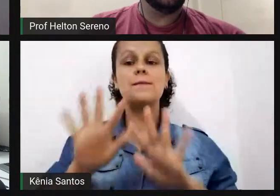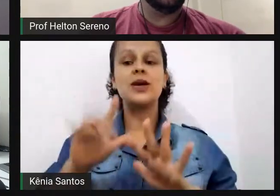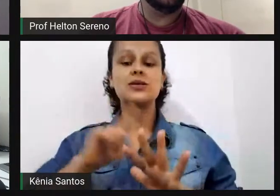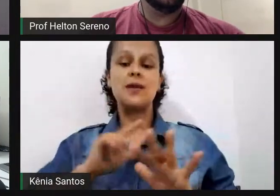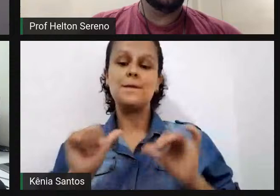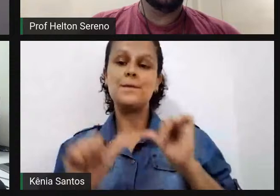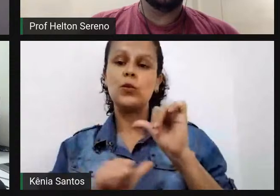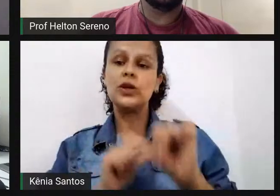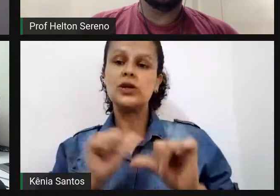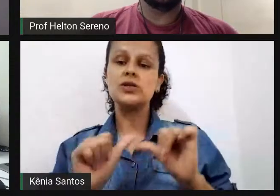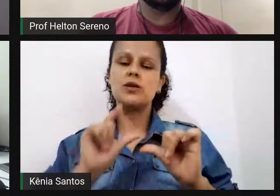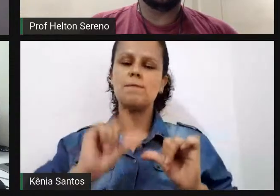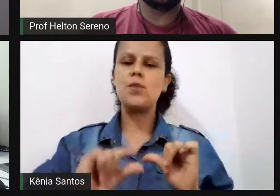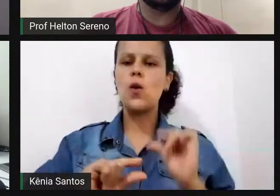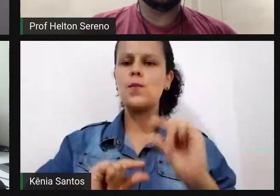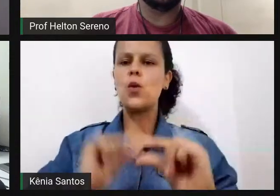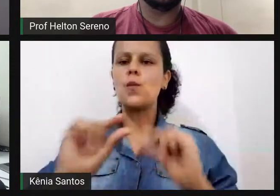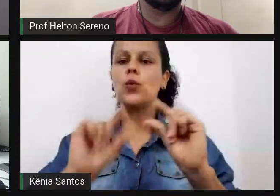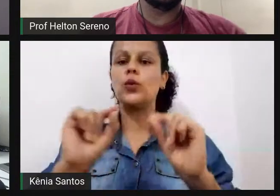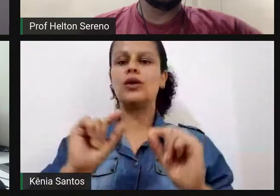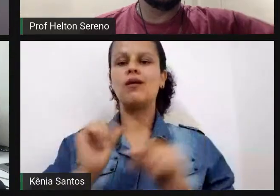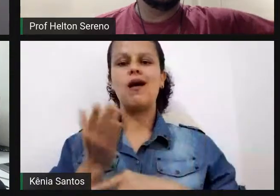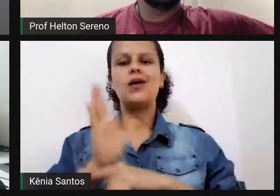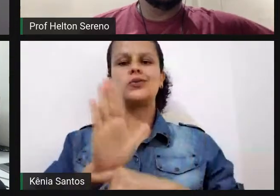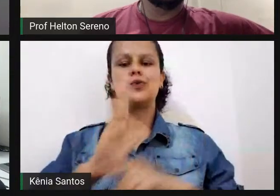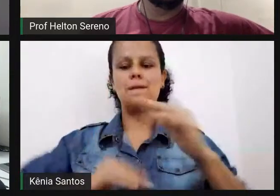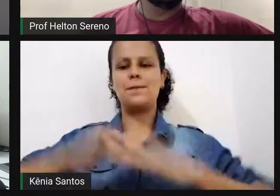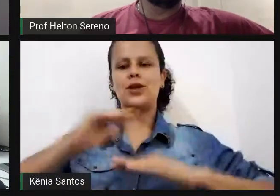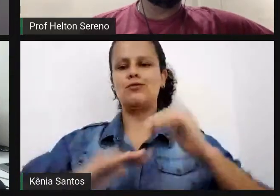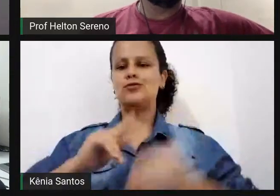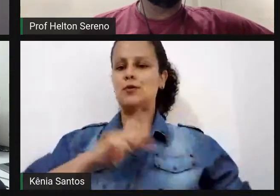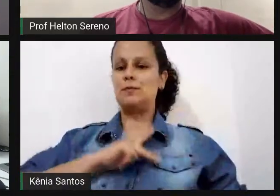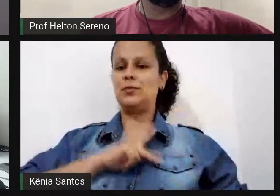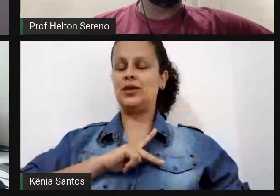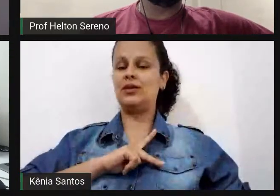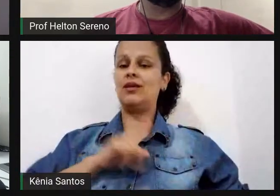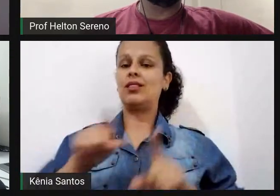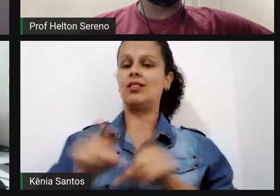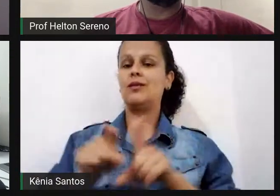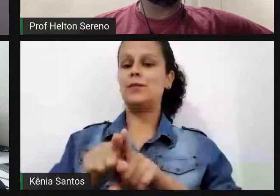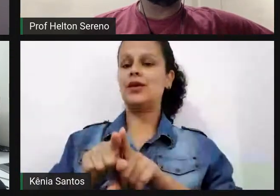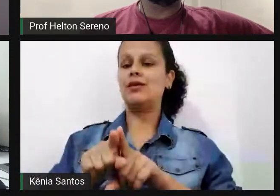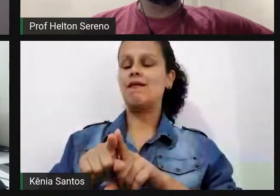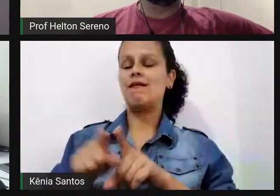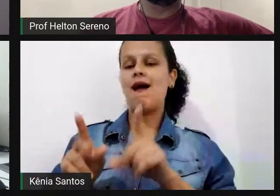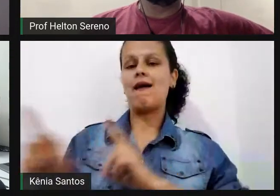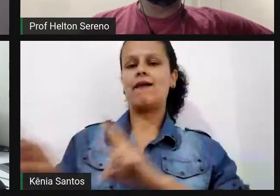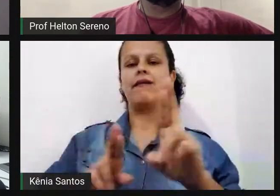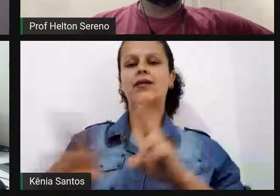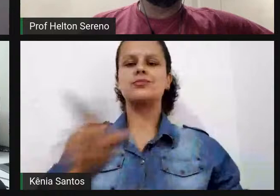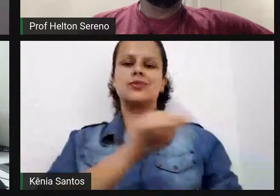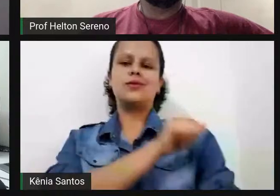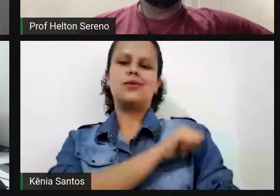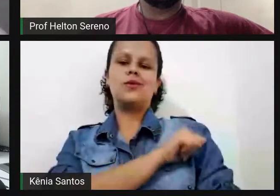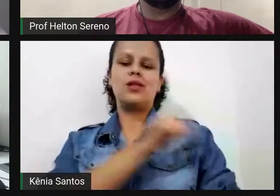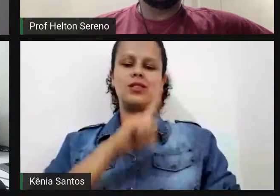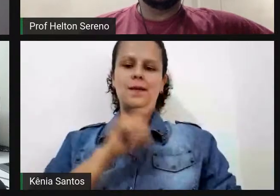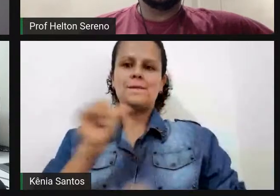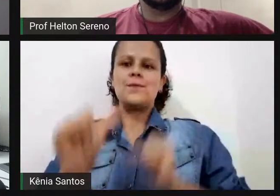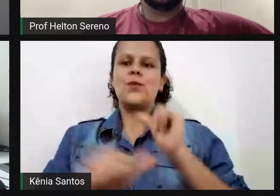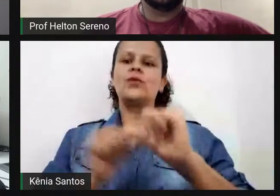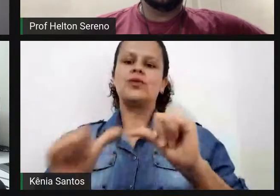poderão ressignificar a minha prática, a minha relação com os estudantes, e mesmo o processo pedagógico na minha instituição.